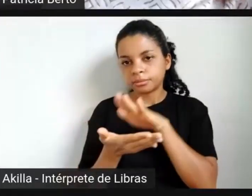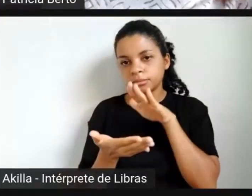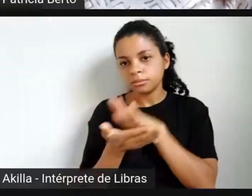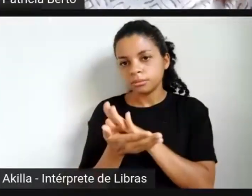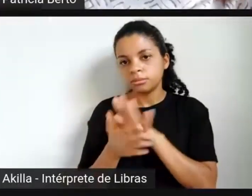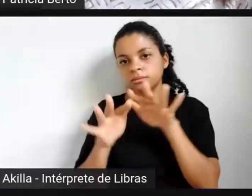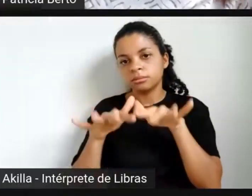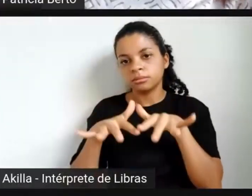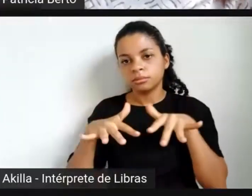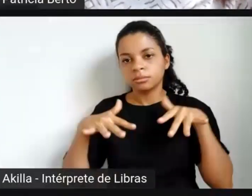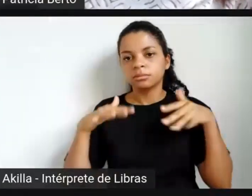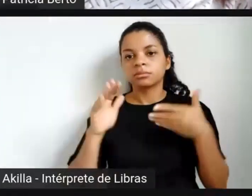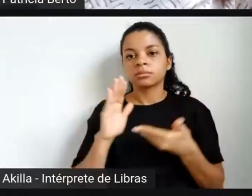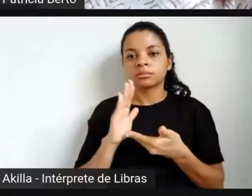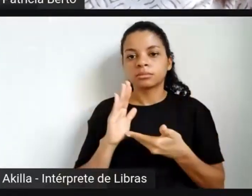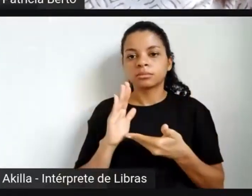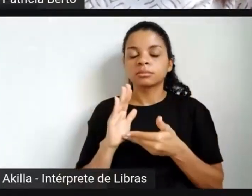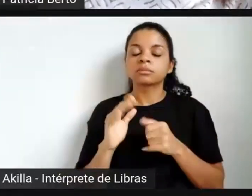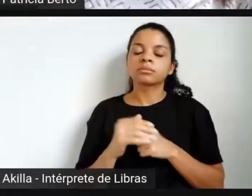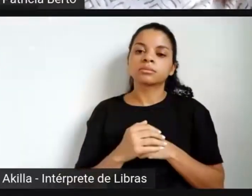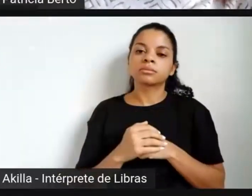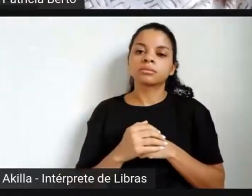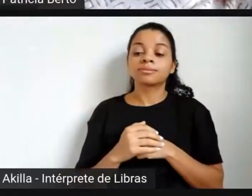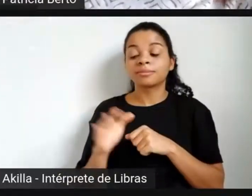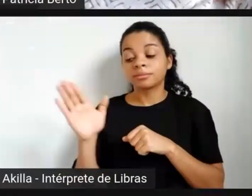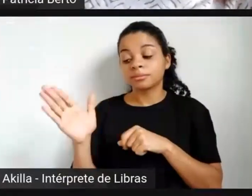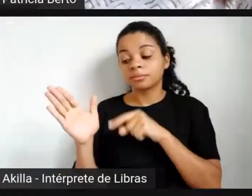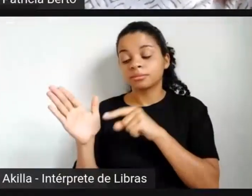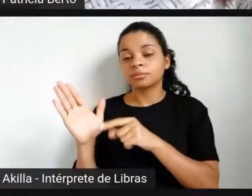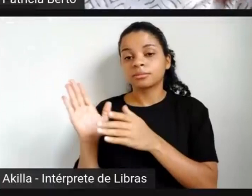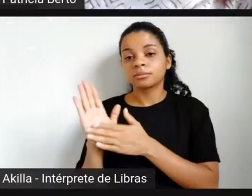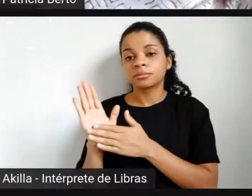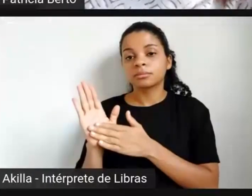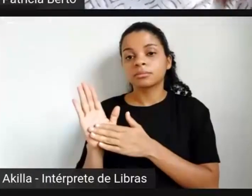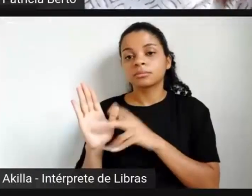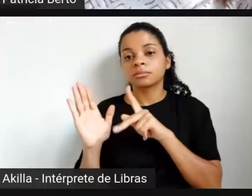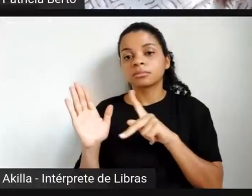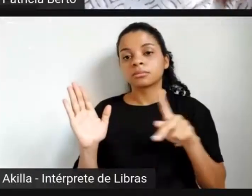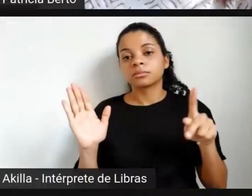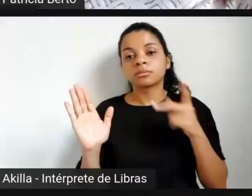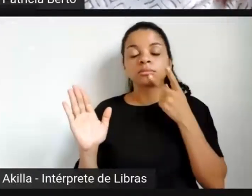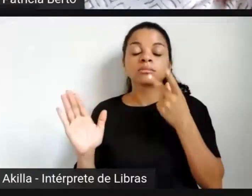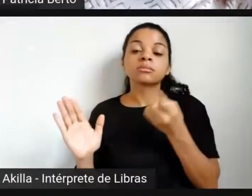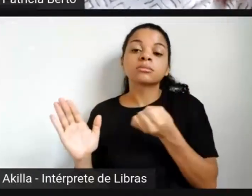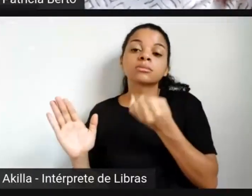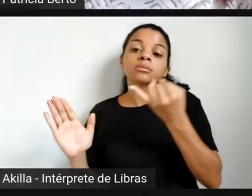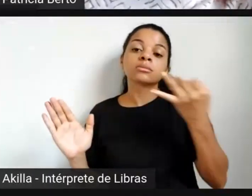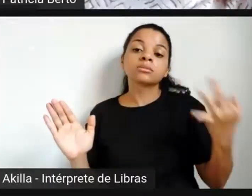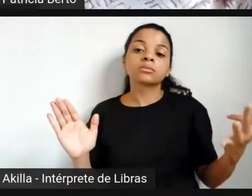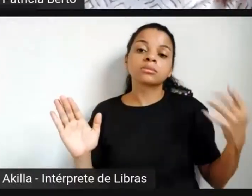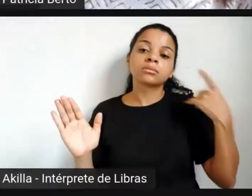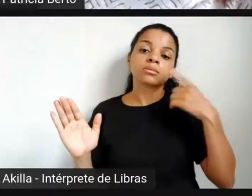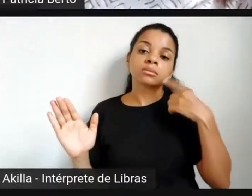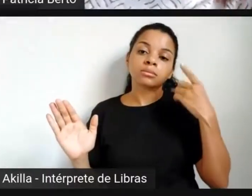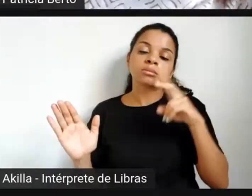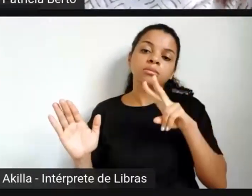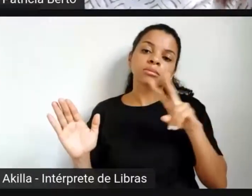informa o quantitativo de membros que vai compor aquela comissão e